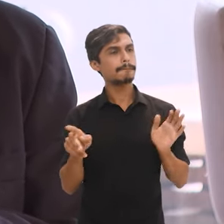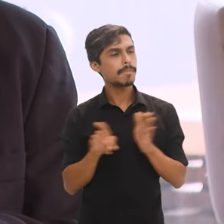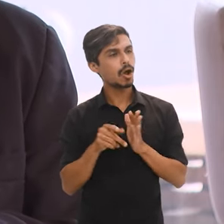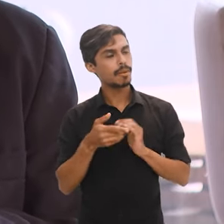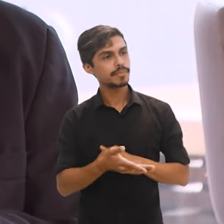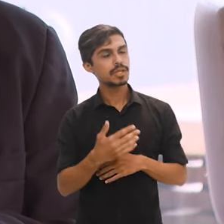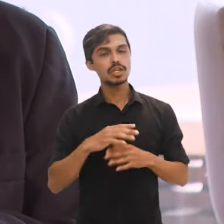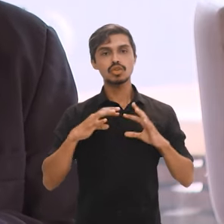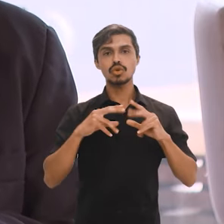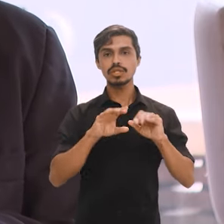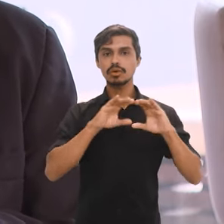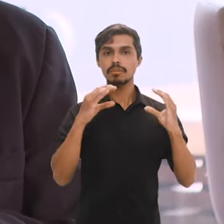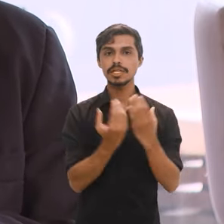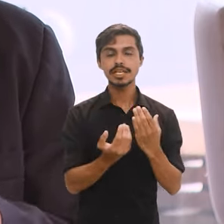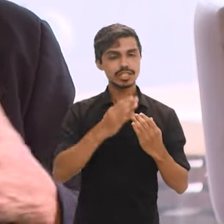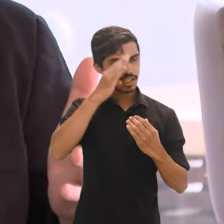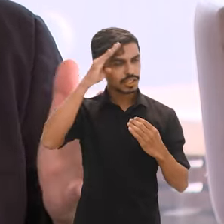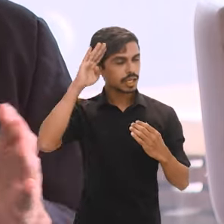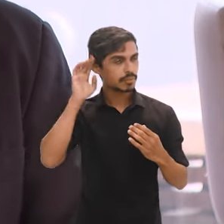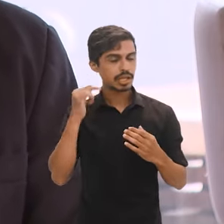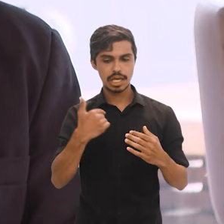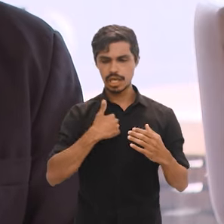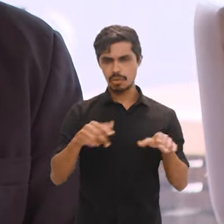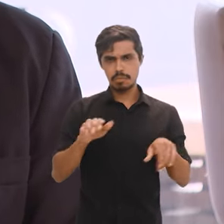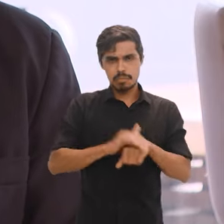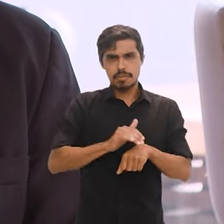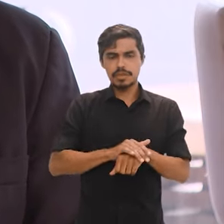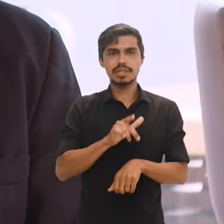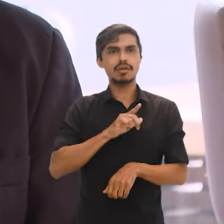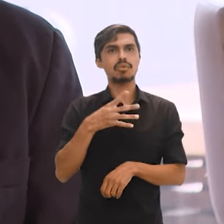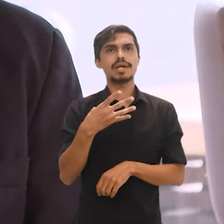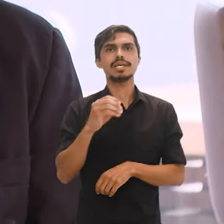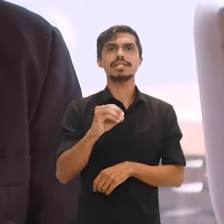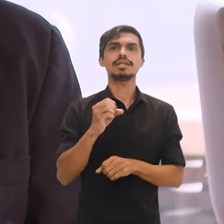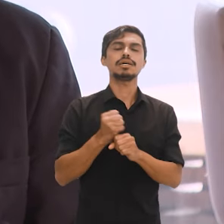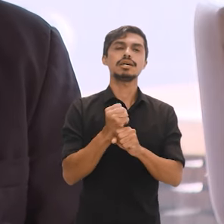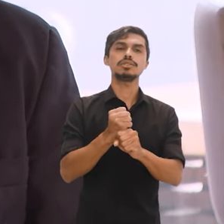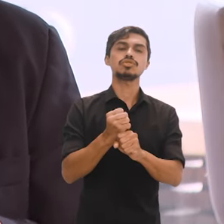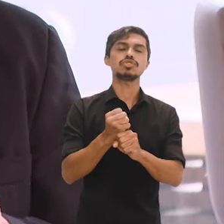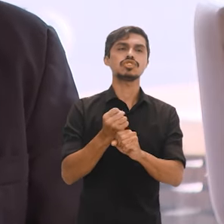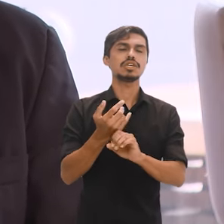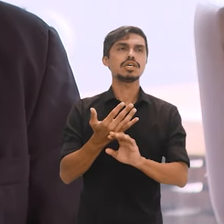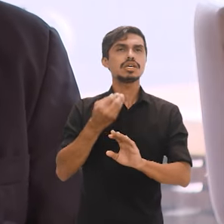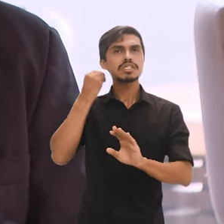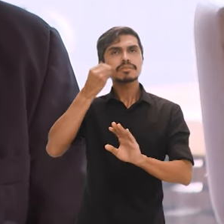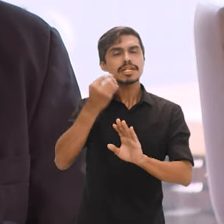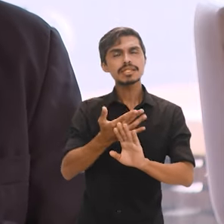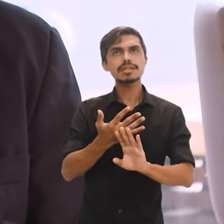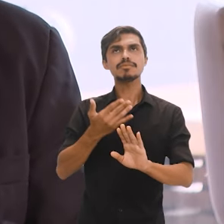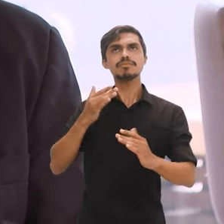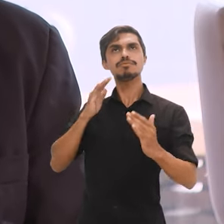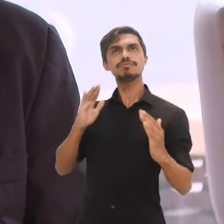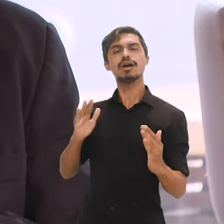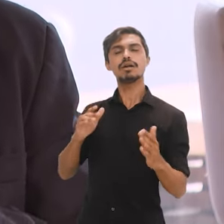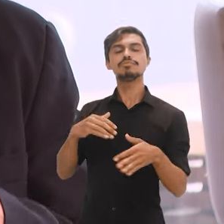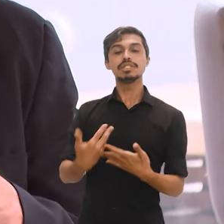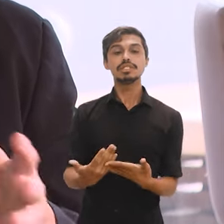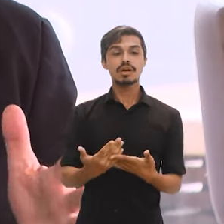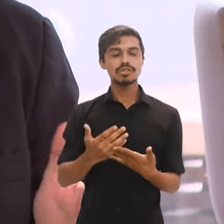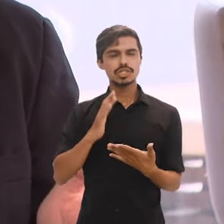a comunidade acadêmica. Eu mesmo tenho 40 anos de trajetória acadêmica e que